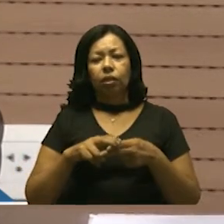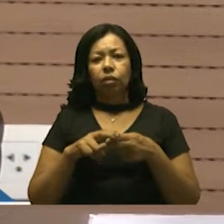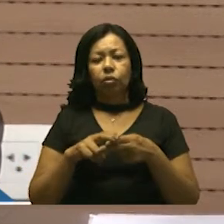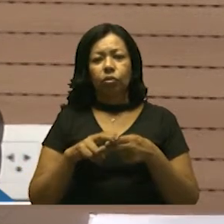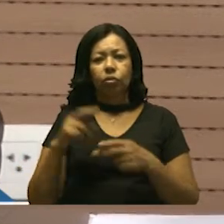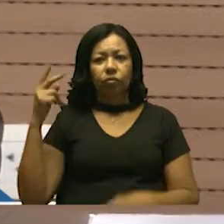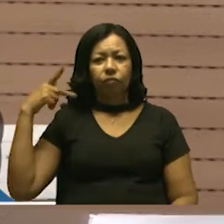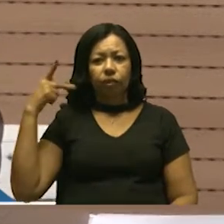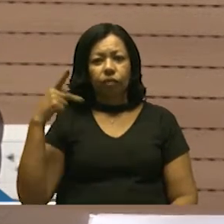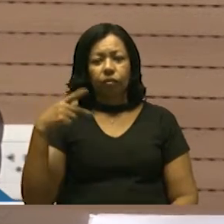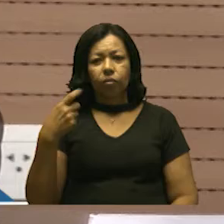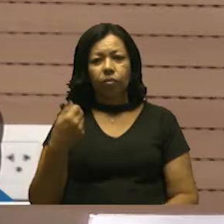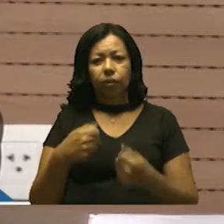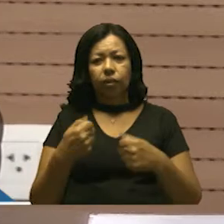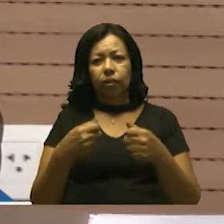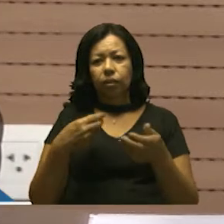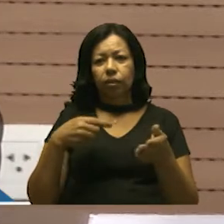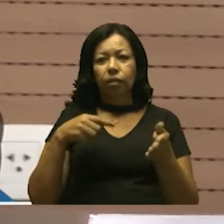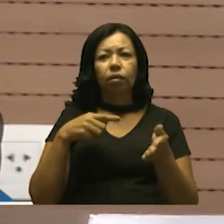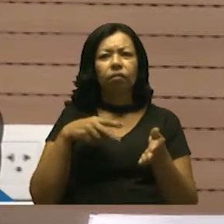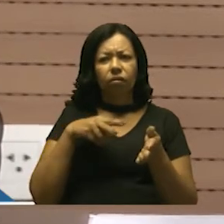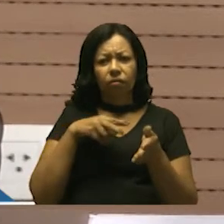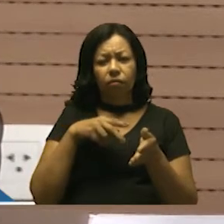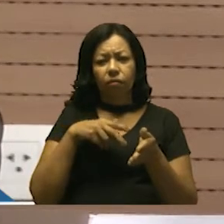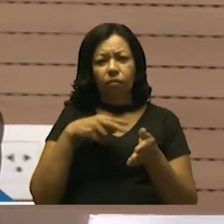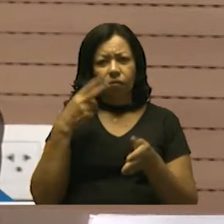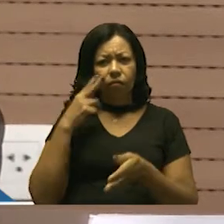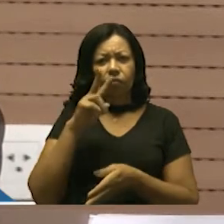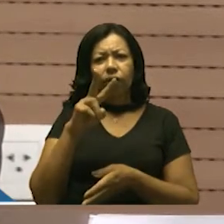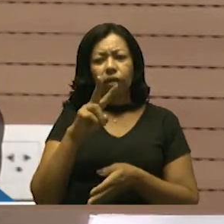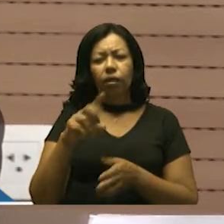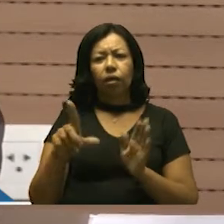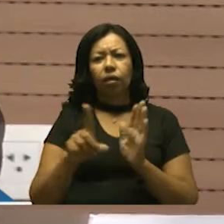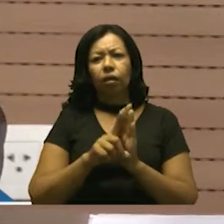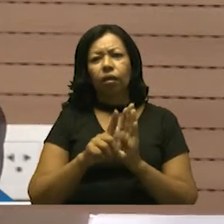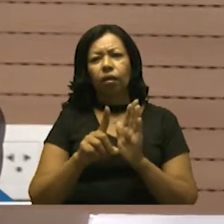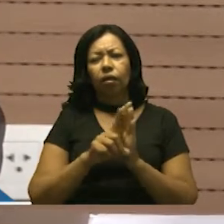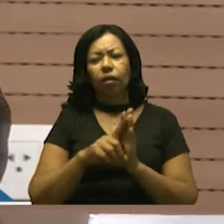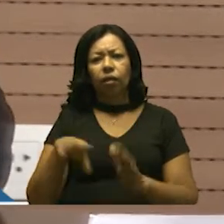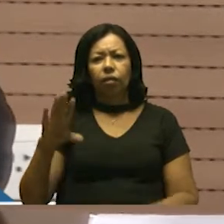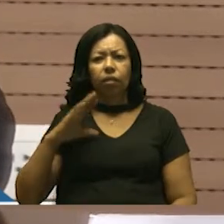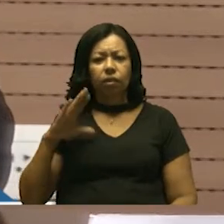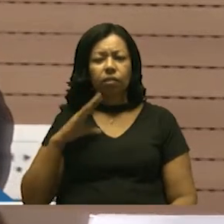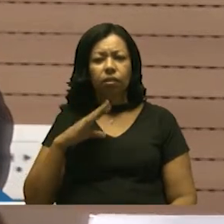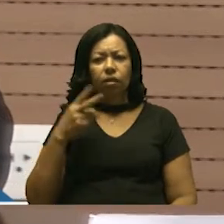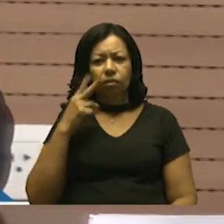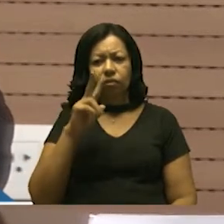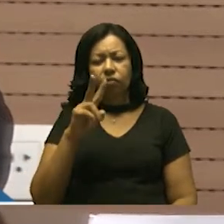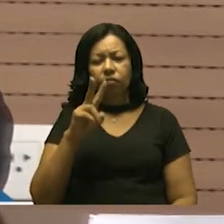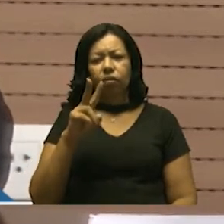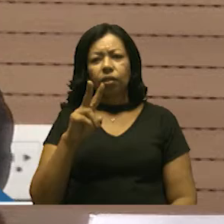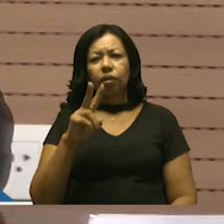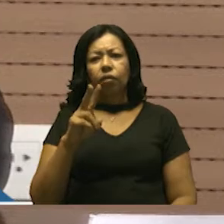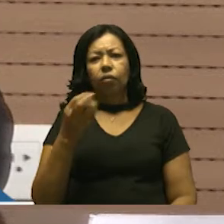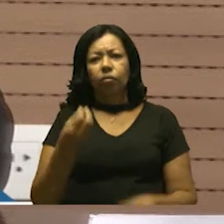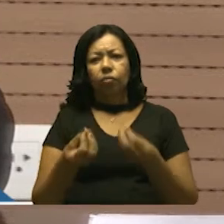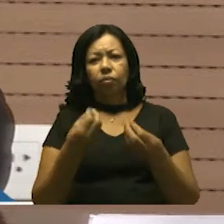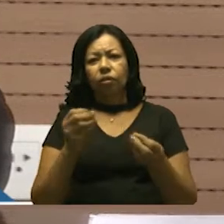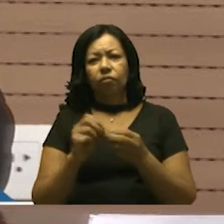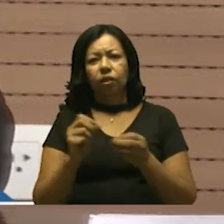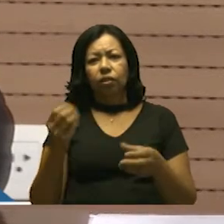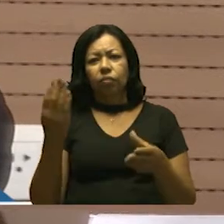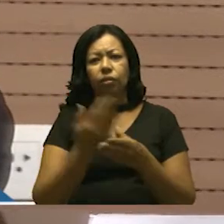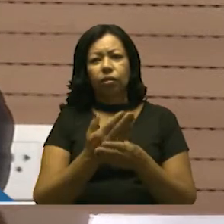a quem a lei orgânica atribui a iniciativa para deflagrar o processo legislativo.